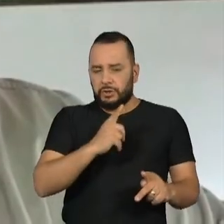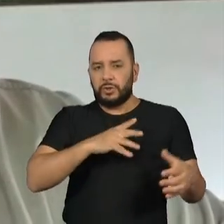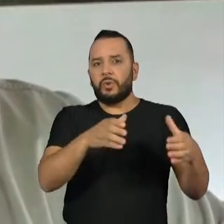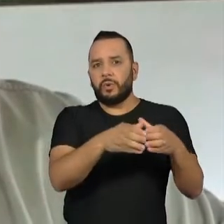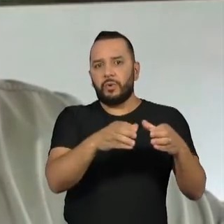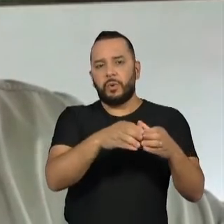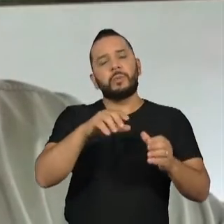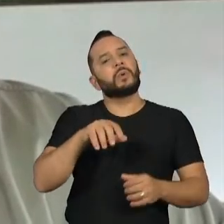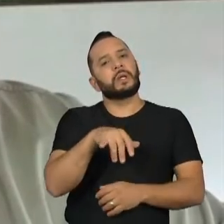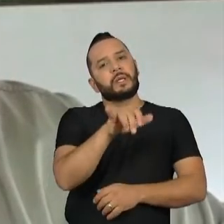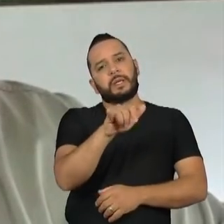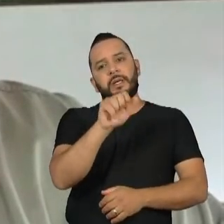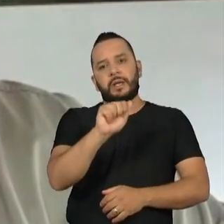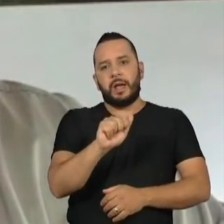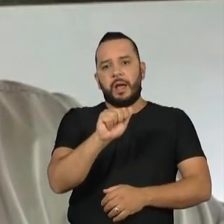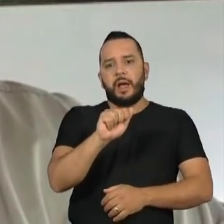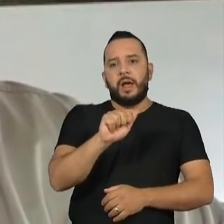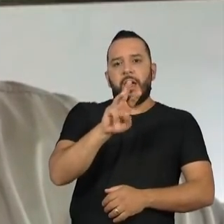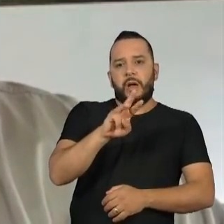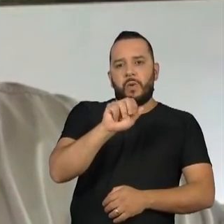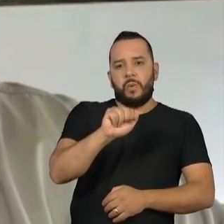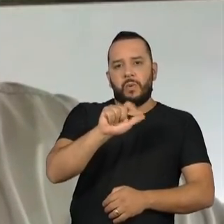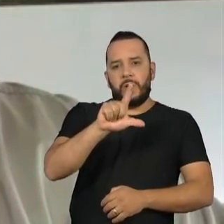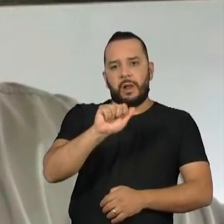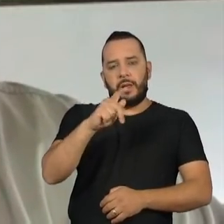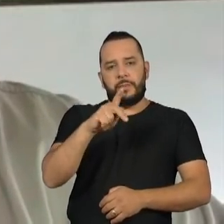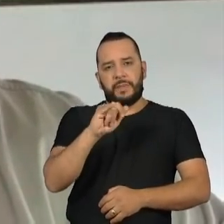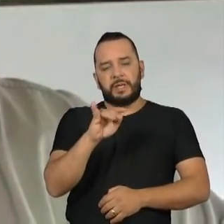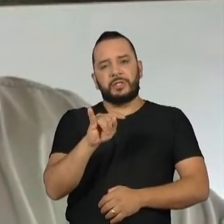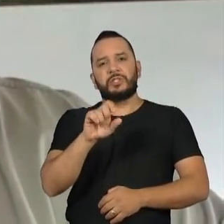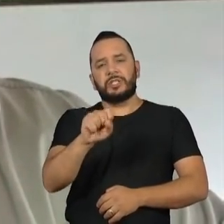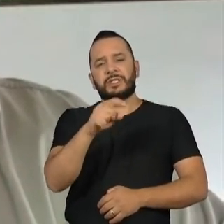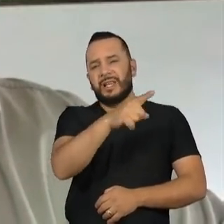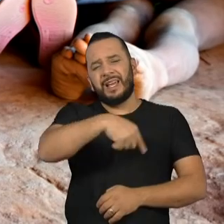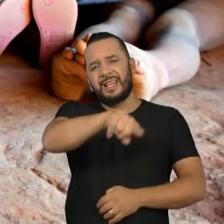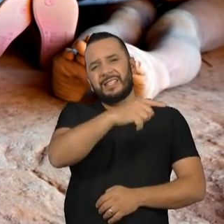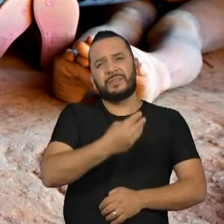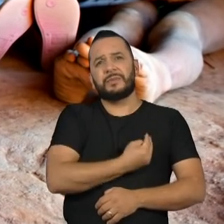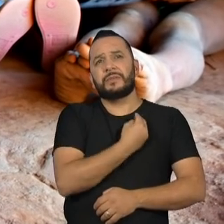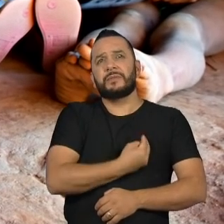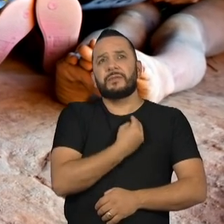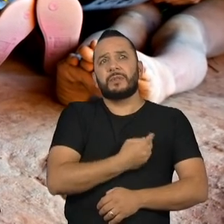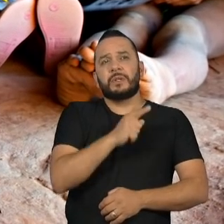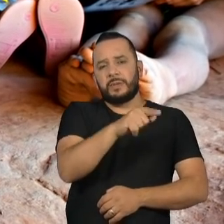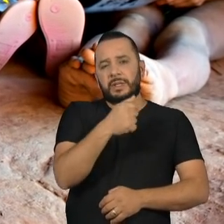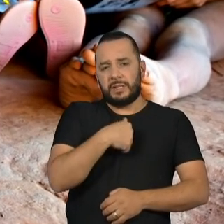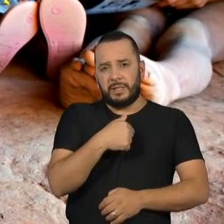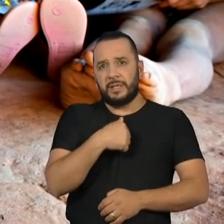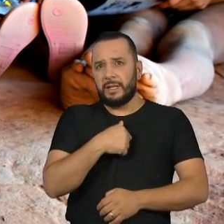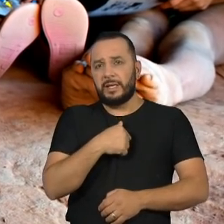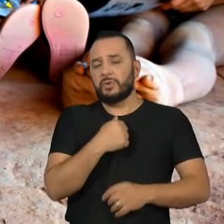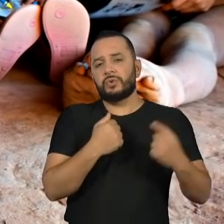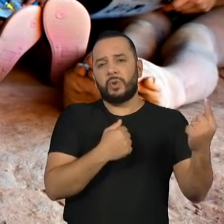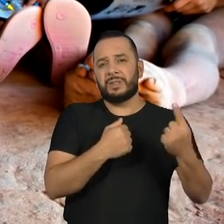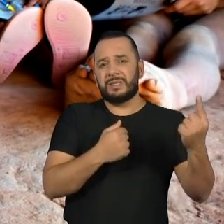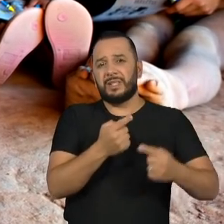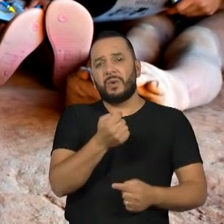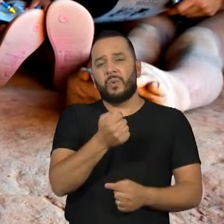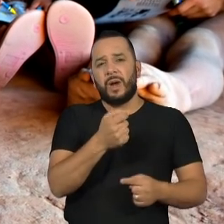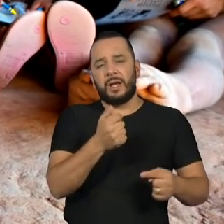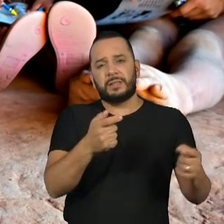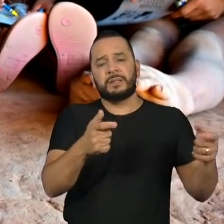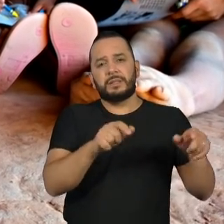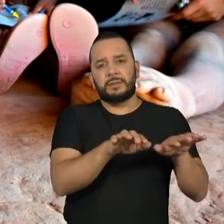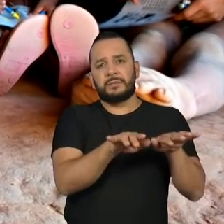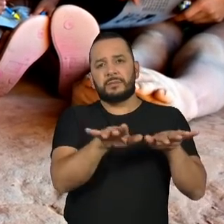que eles viviam quase que como indigentes. e eles iriam desaparecer. Eles se dividiram, os grupos, e foram